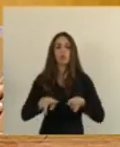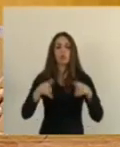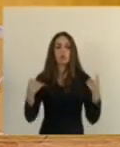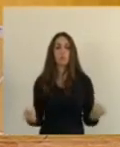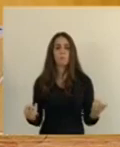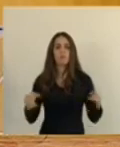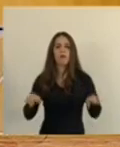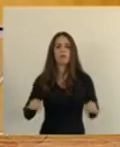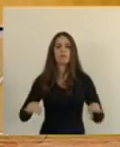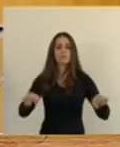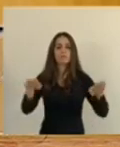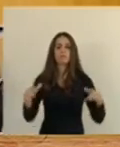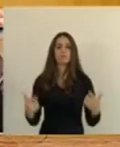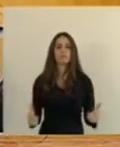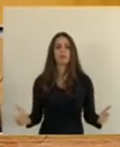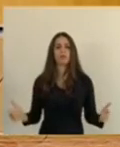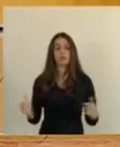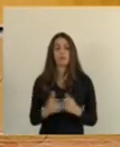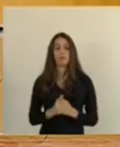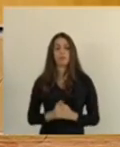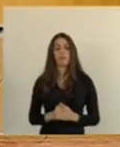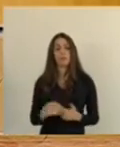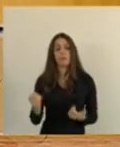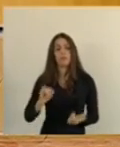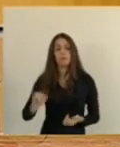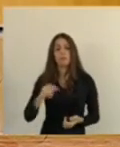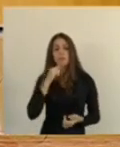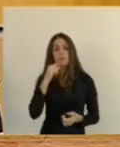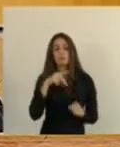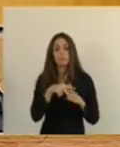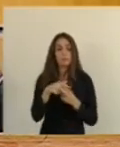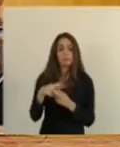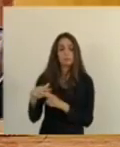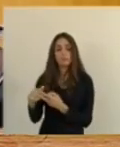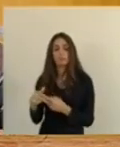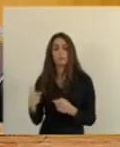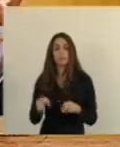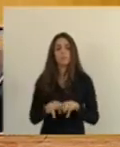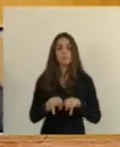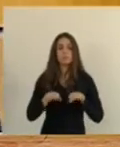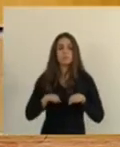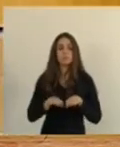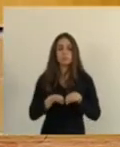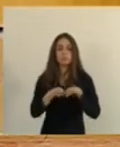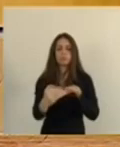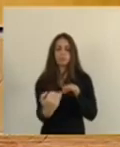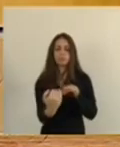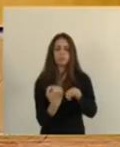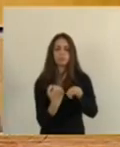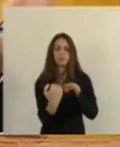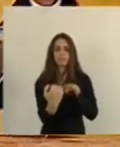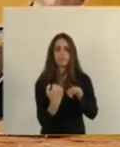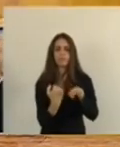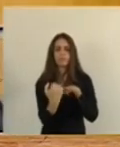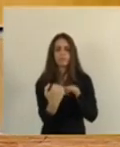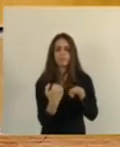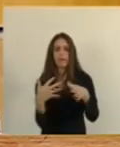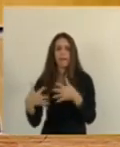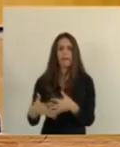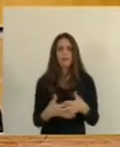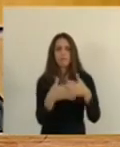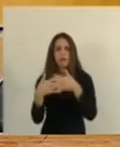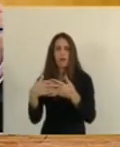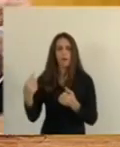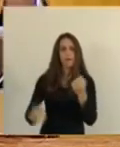pista. E quando não está contemplado, dois carros transitando um pelo outro, caminhões,